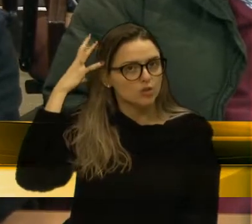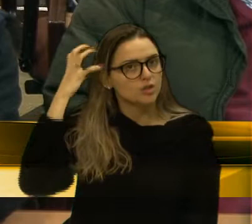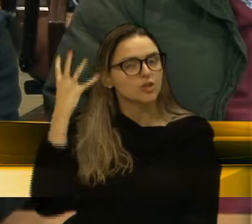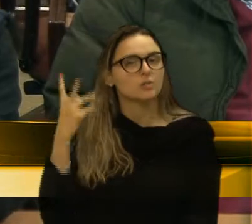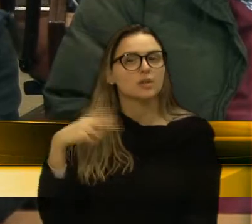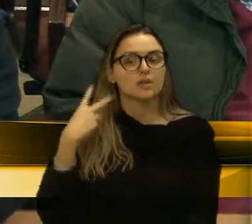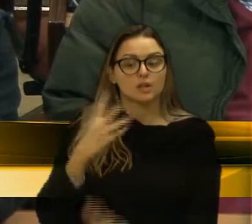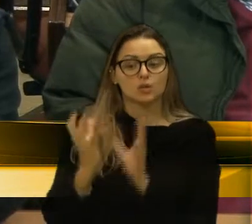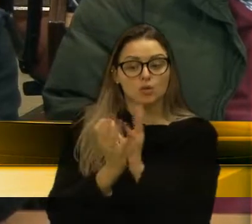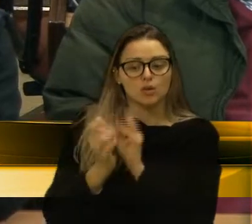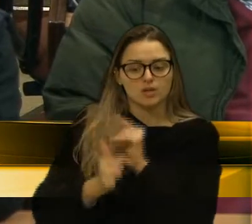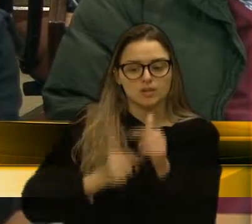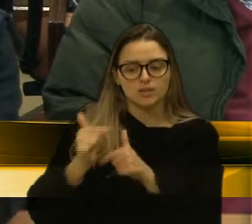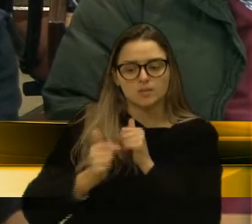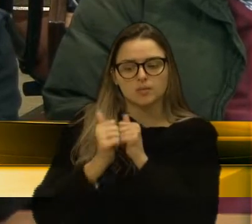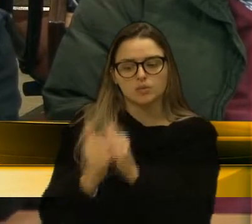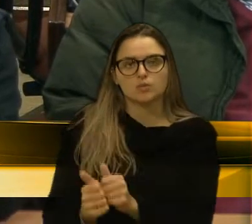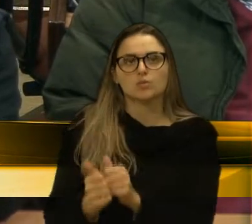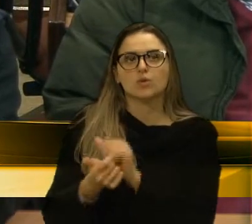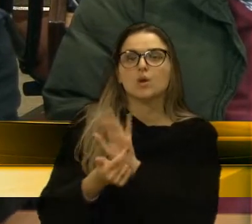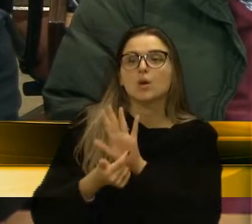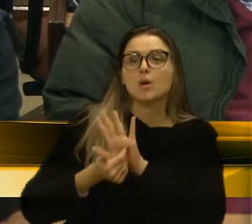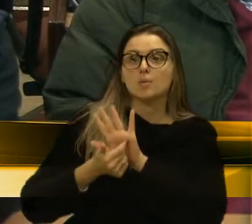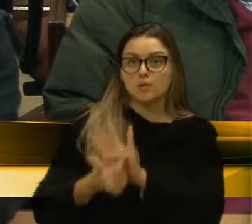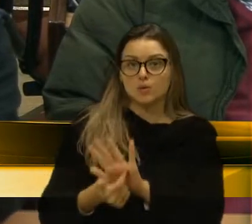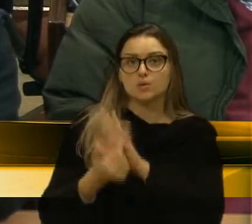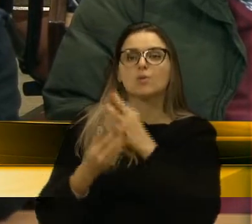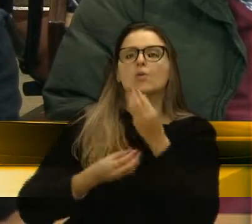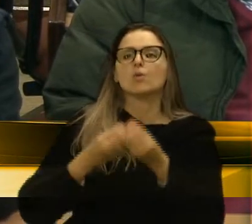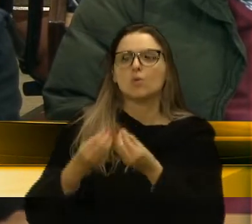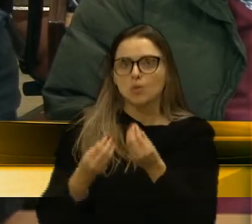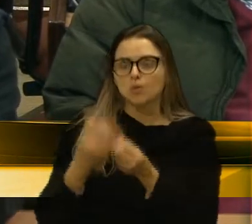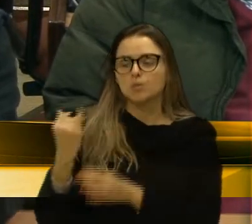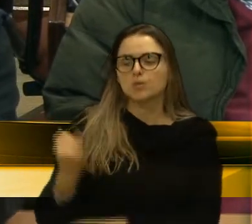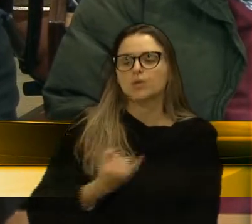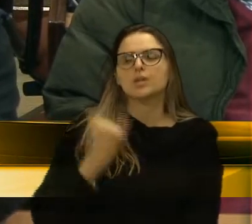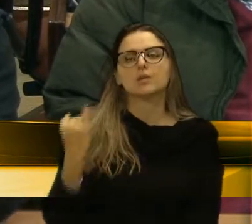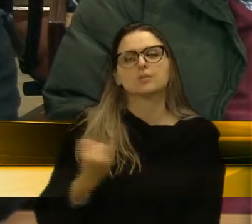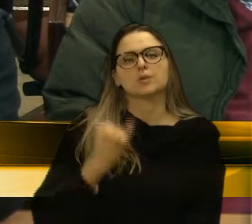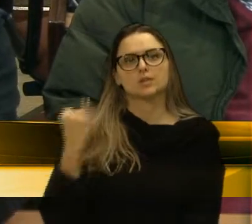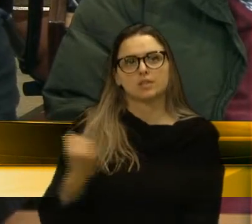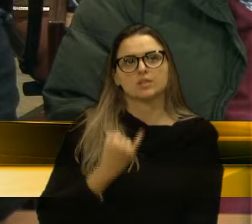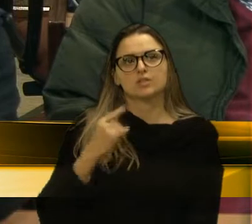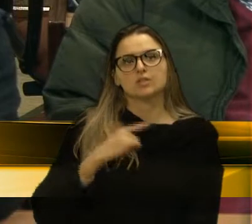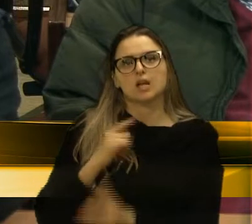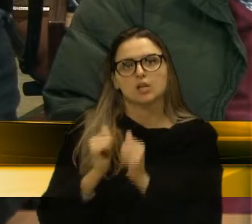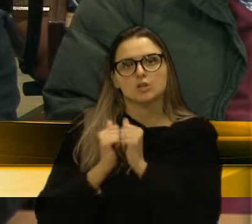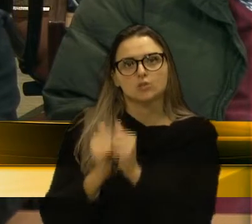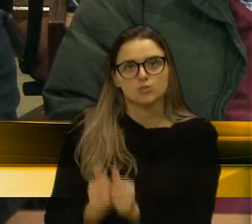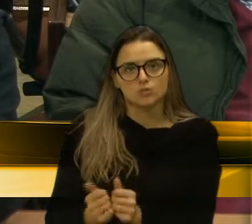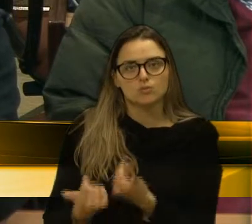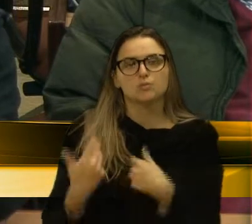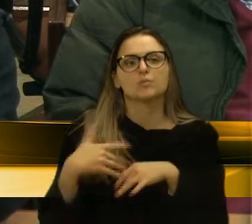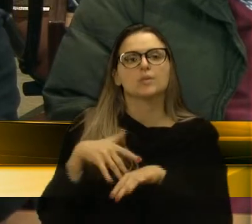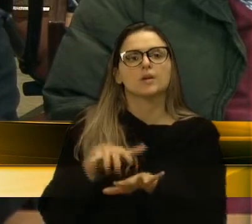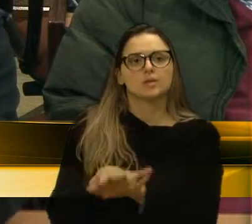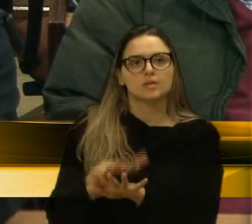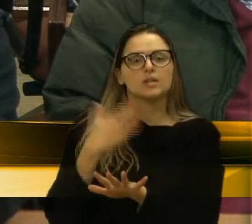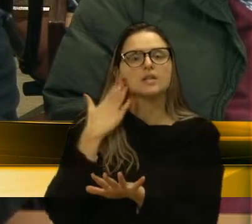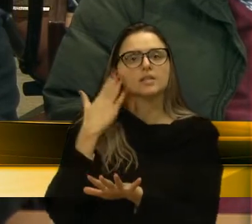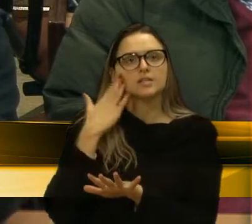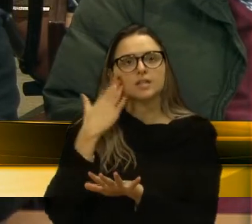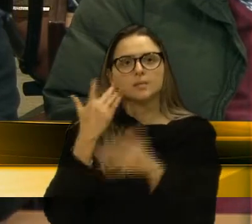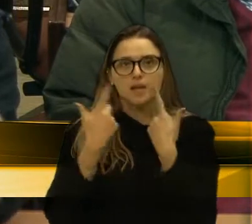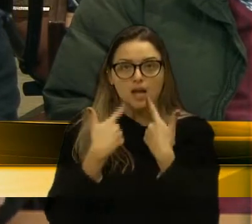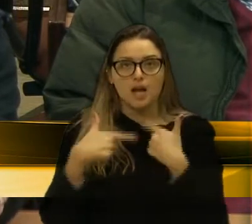esteve aqui conosco, nos deu uma demonstração do quanto é importante nós estarmos inseridos com a língua de Libras